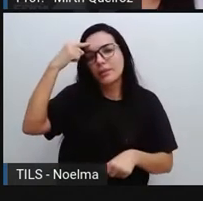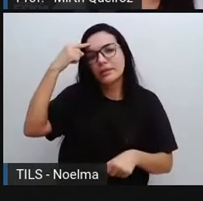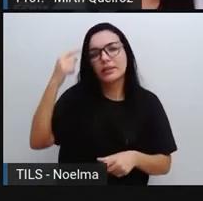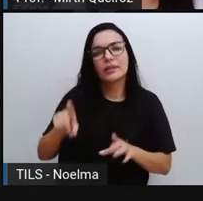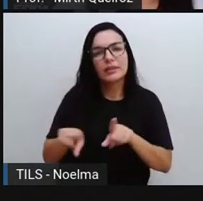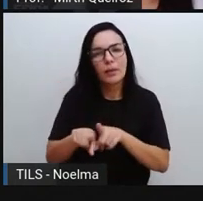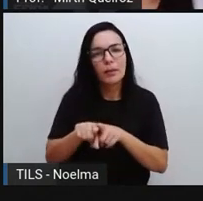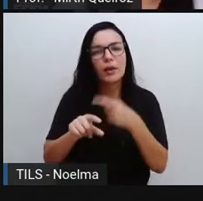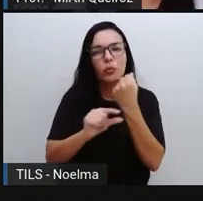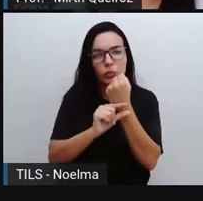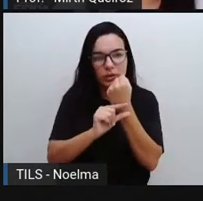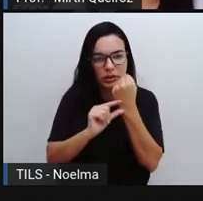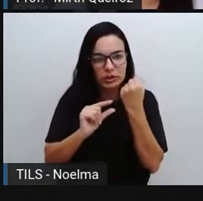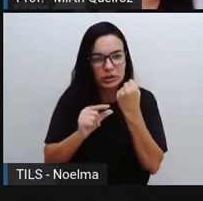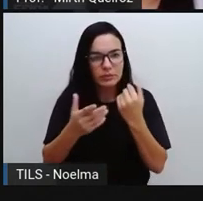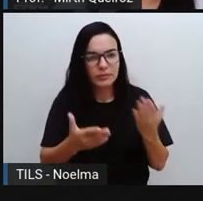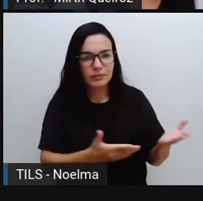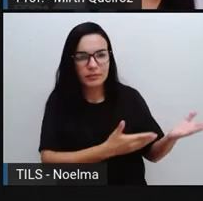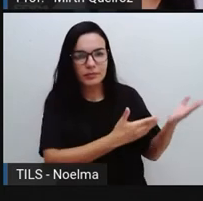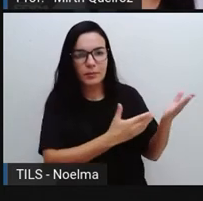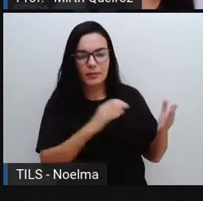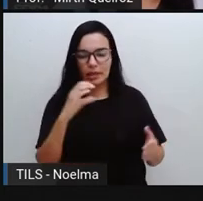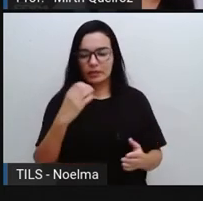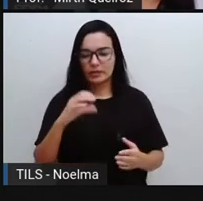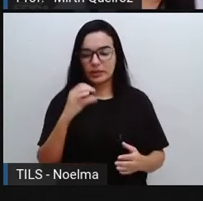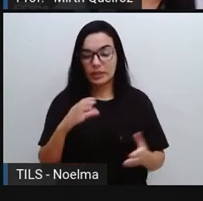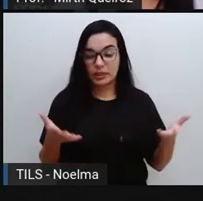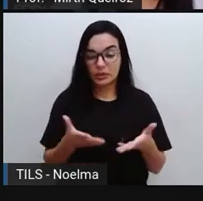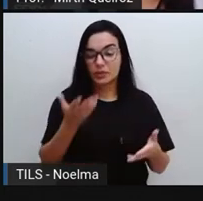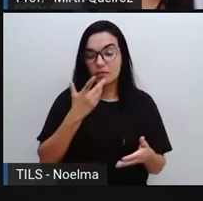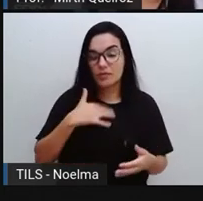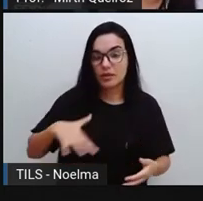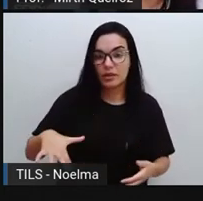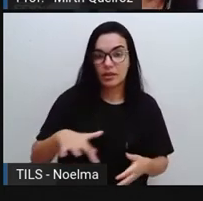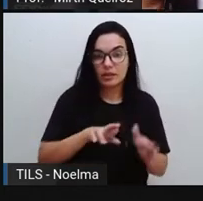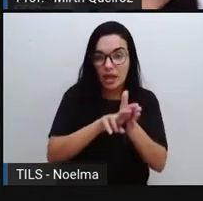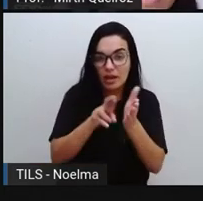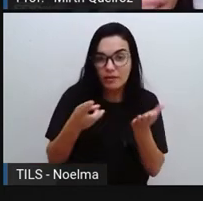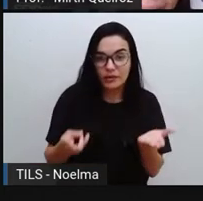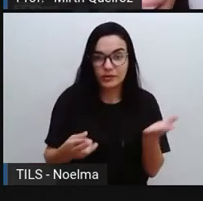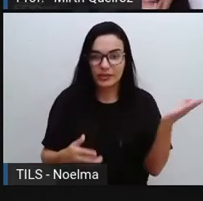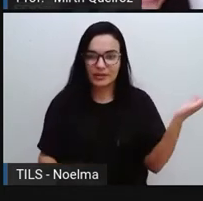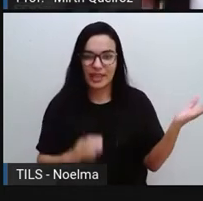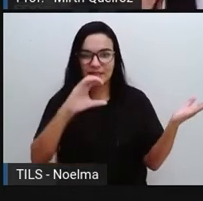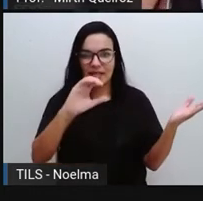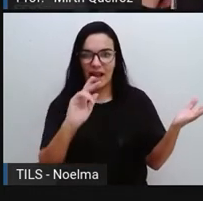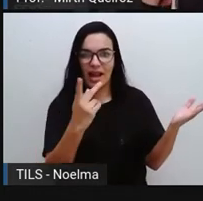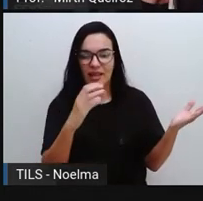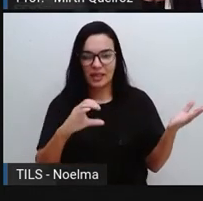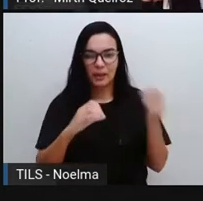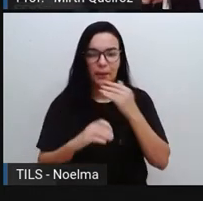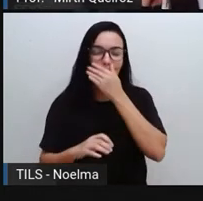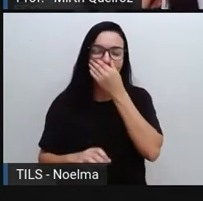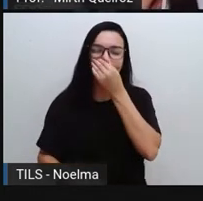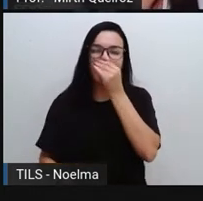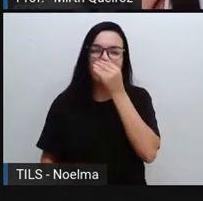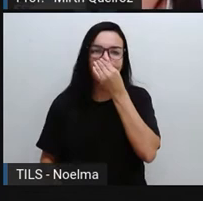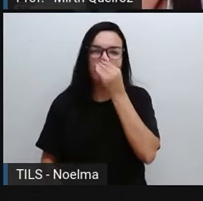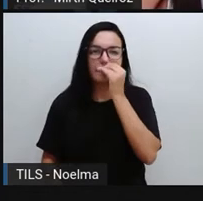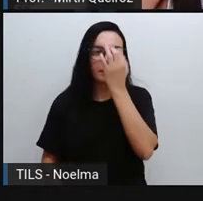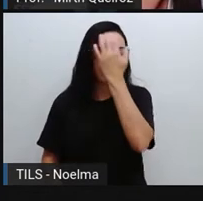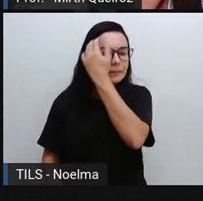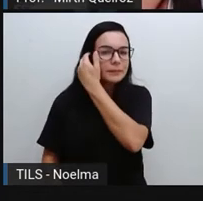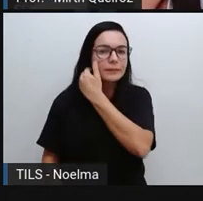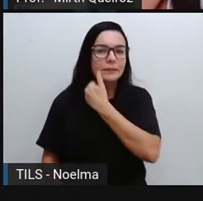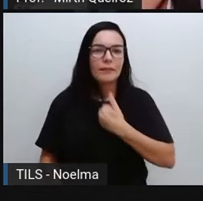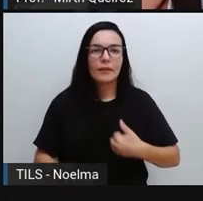revista Ciências Hoje para Crianças. Vamos lá? Às vezes, eu escuto uma